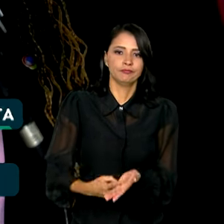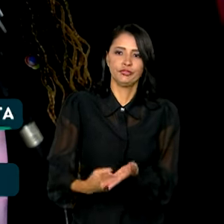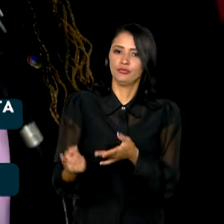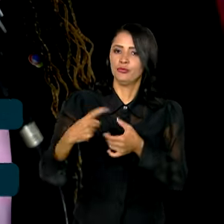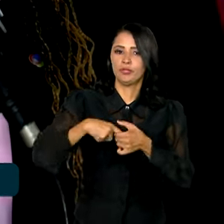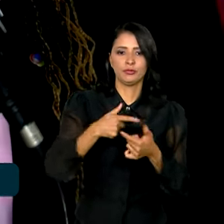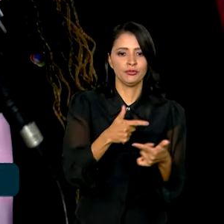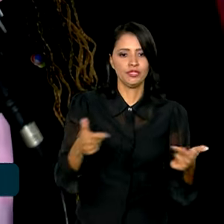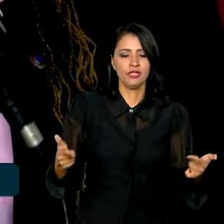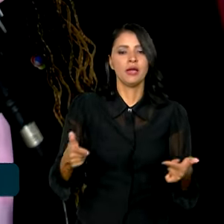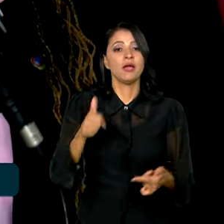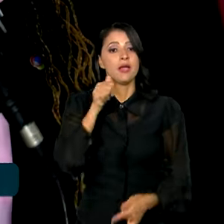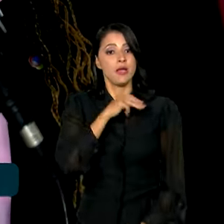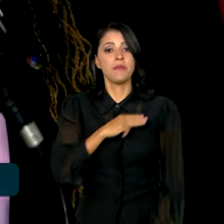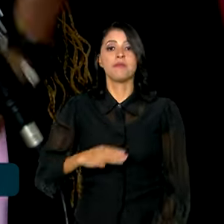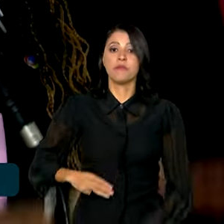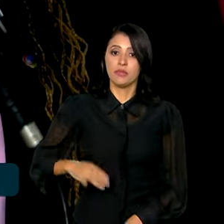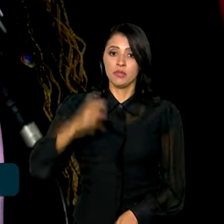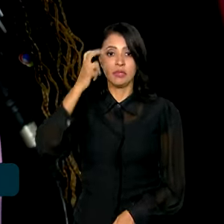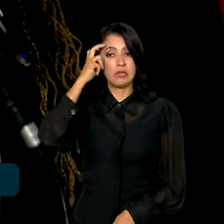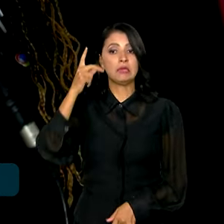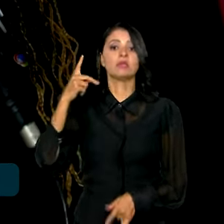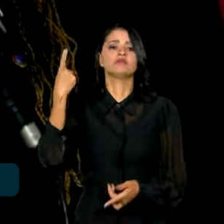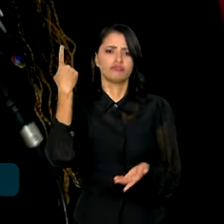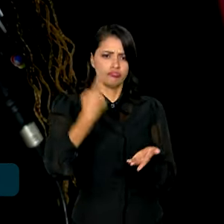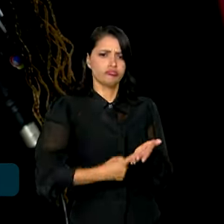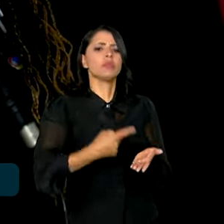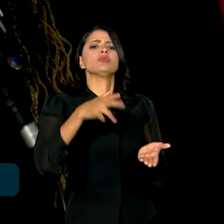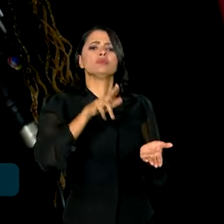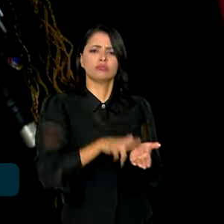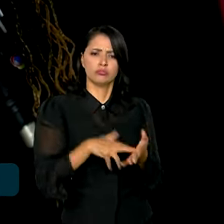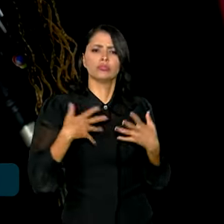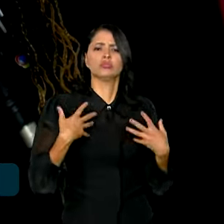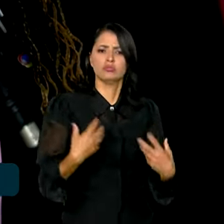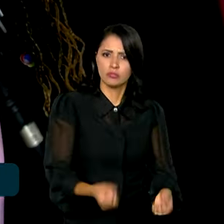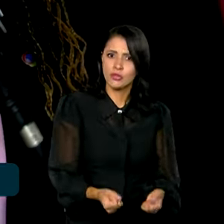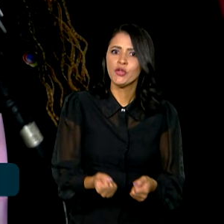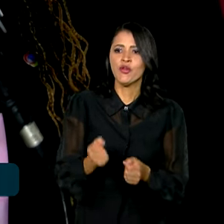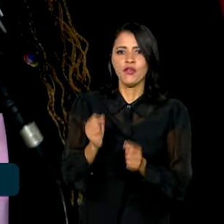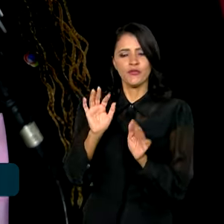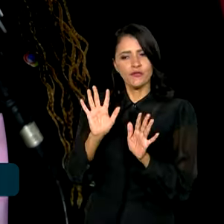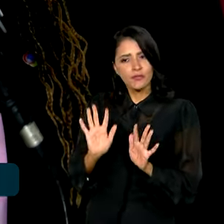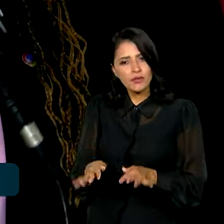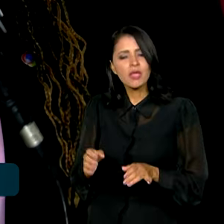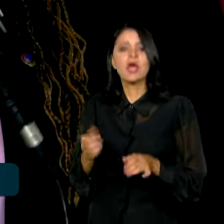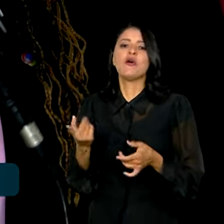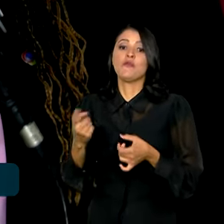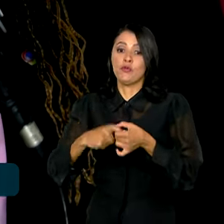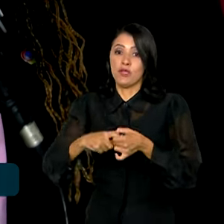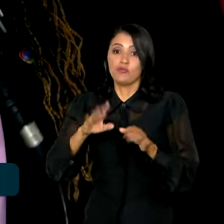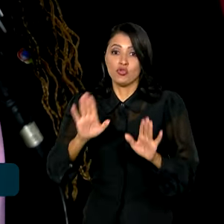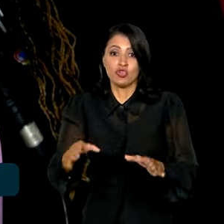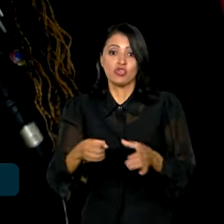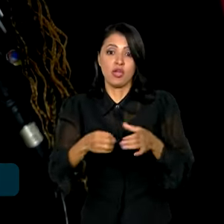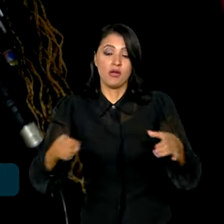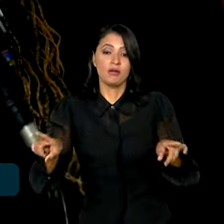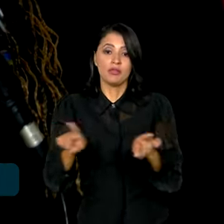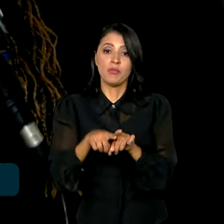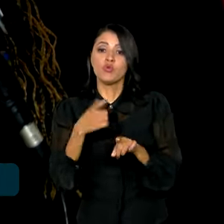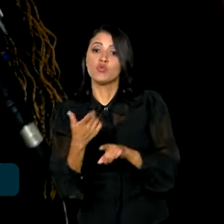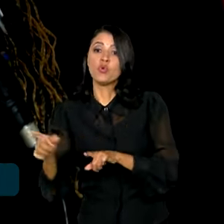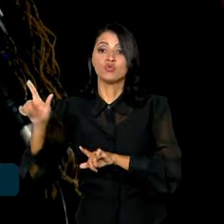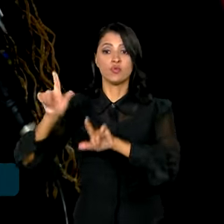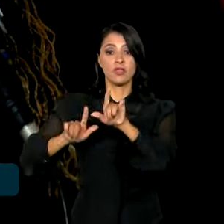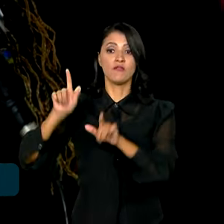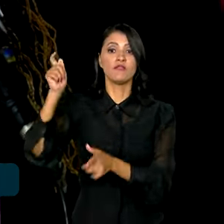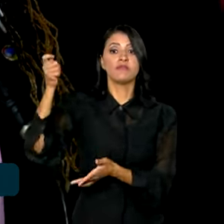restabelecido e a ministra assumiu esse compromisso desde o início do ano e terminamos o ano com as cotas restabelecidas. E a de TV paga, que